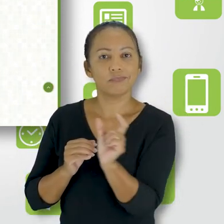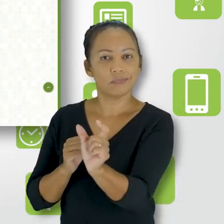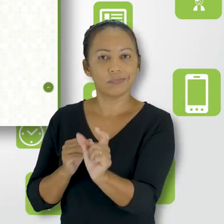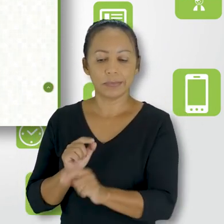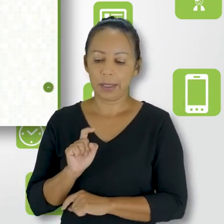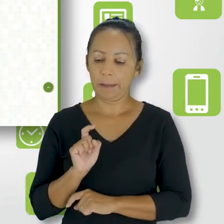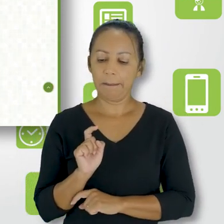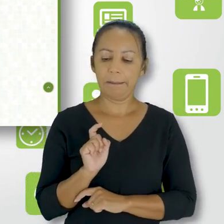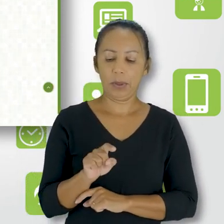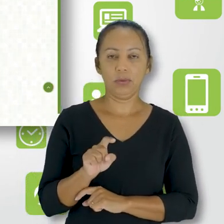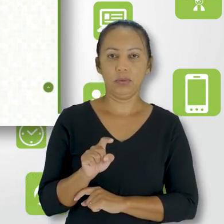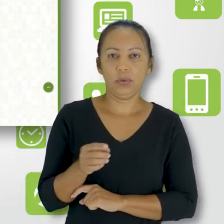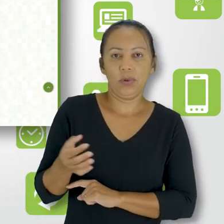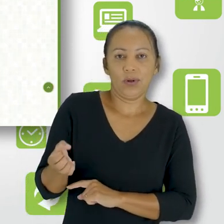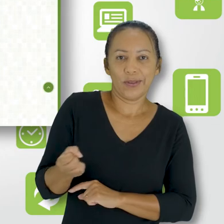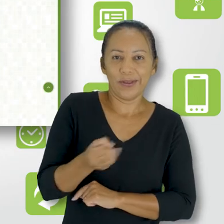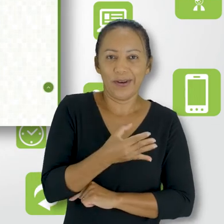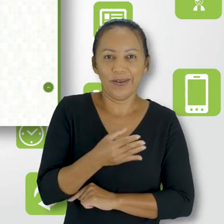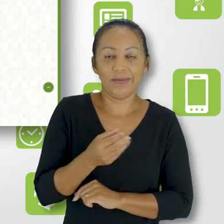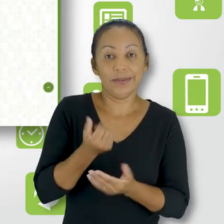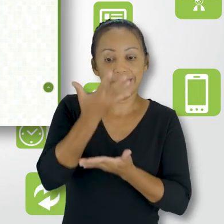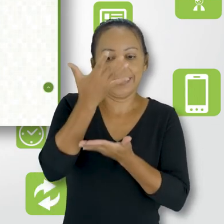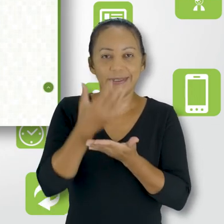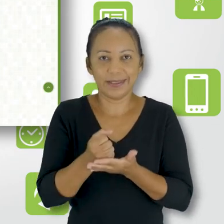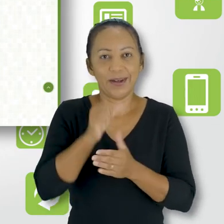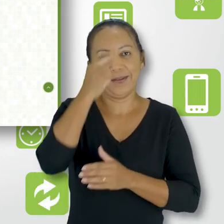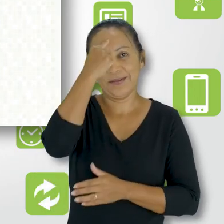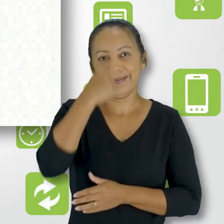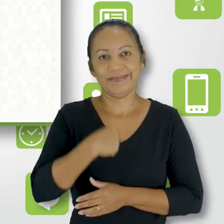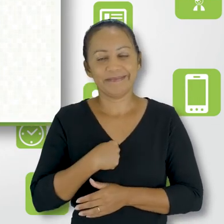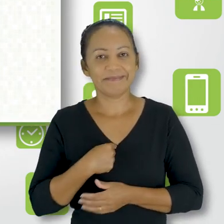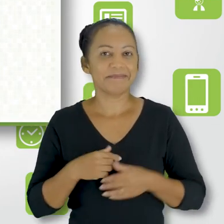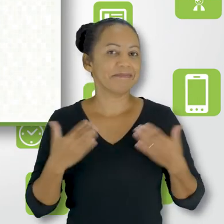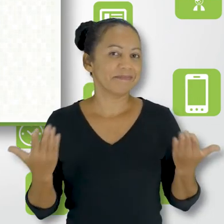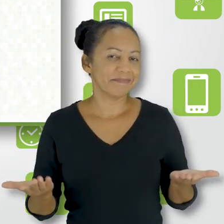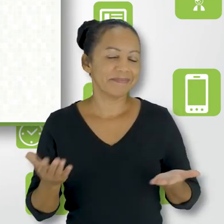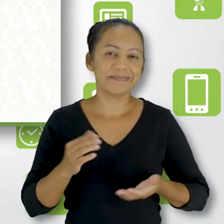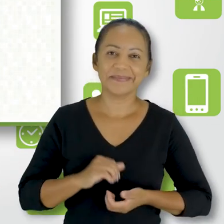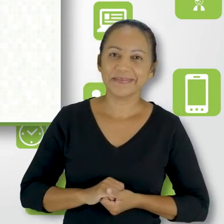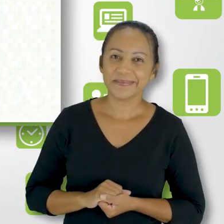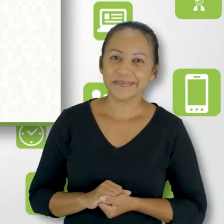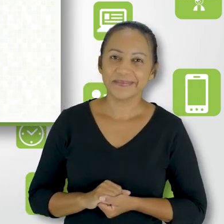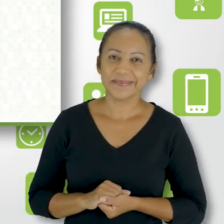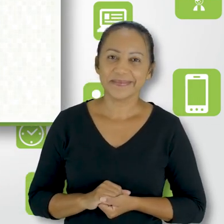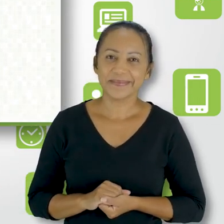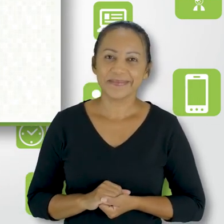de interesses, clique no botão Atualizar Perfil para Salvar. É isso.